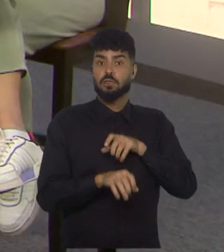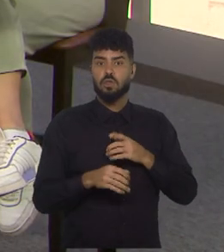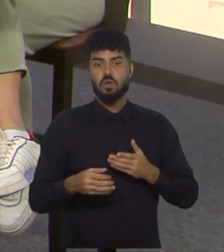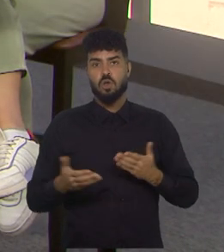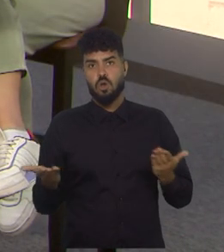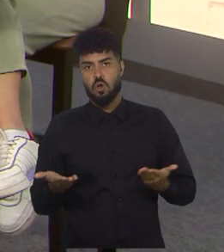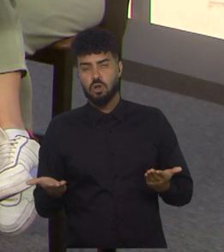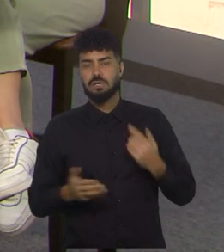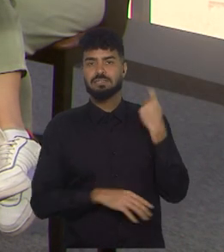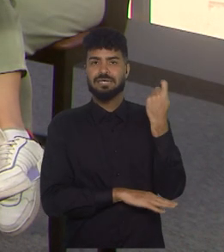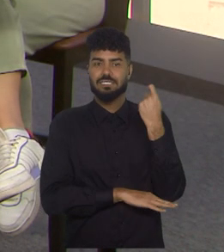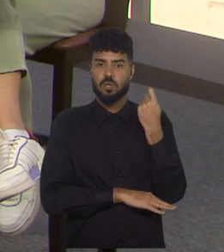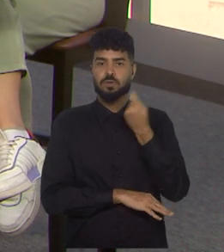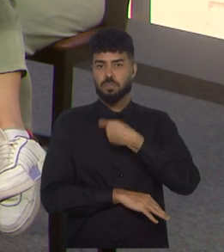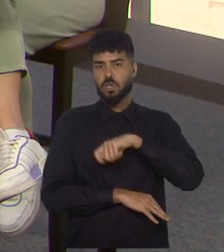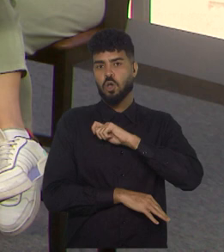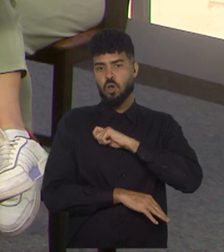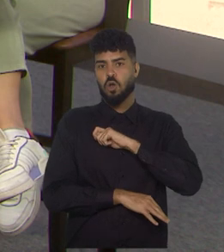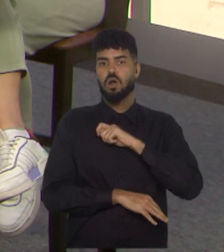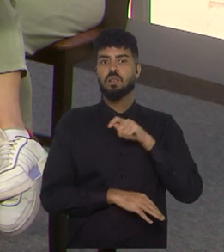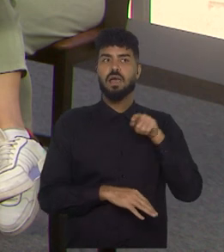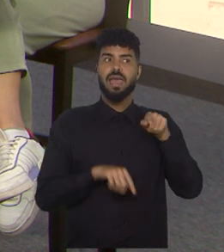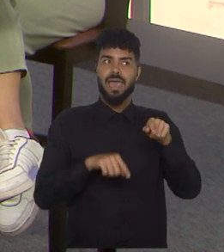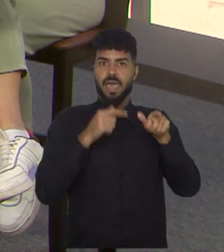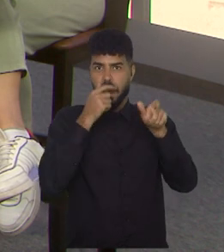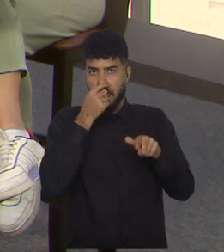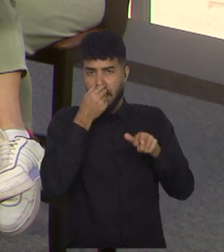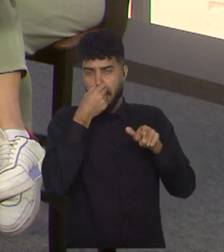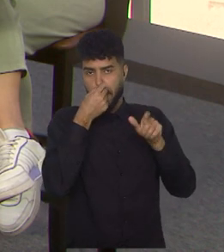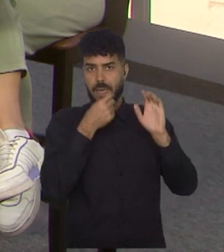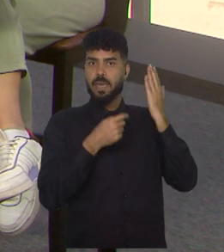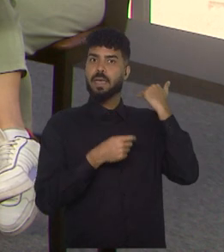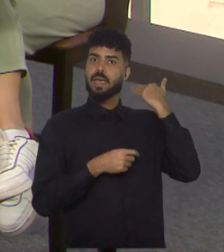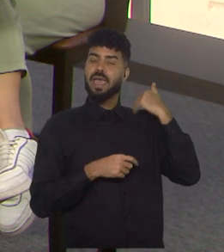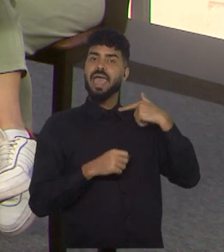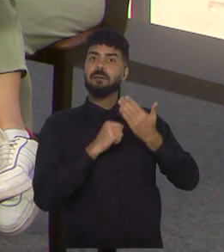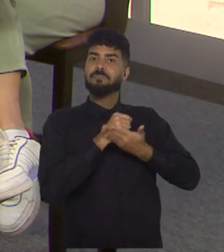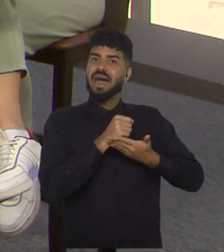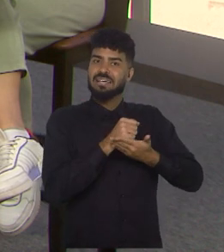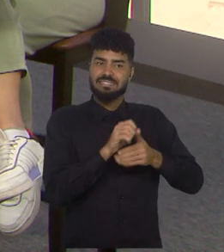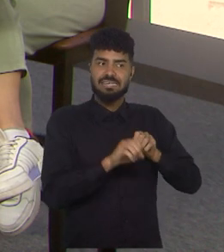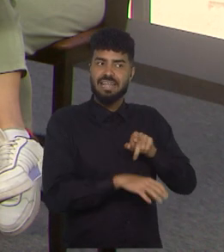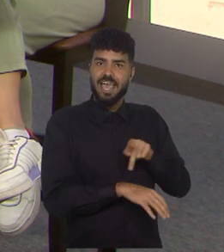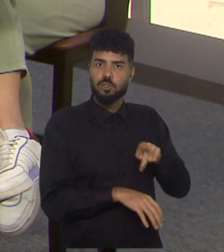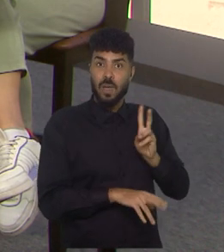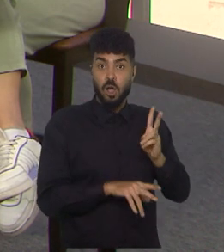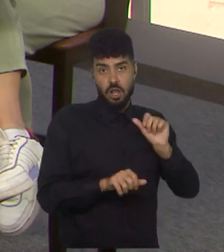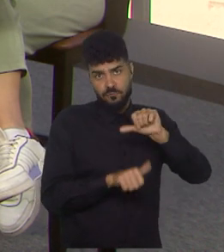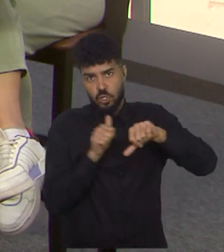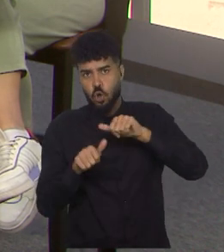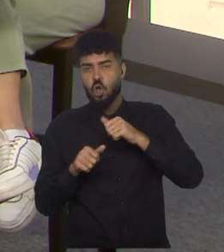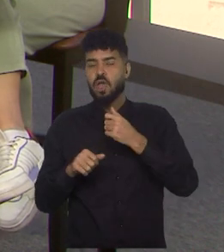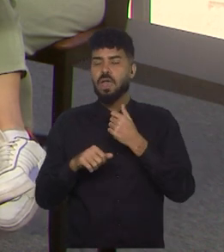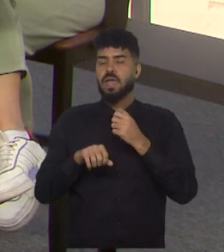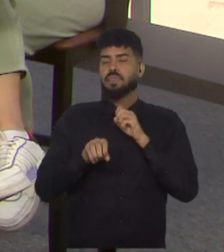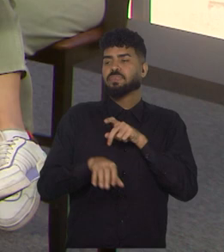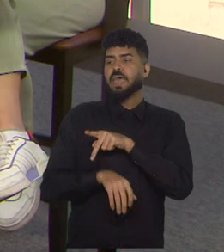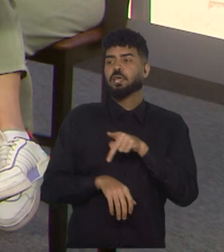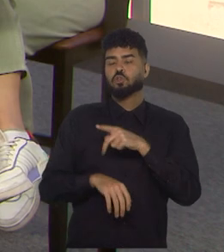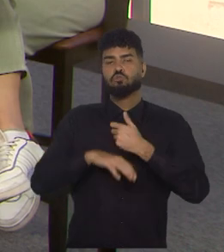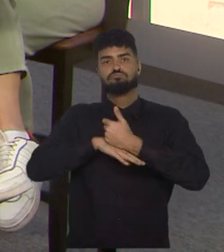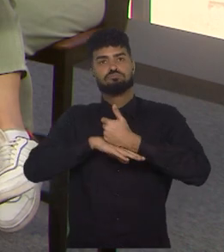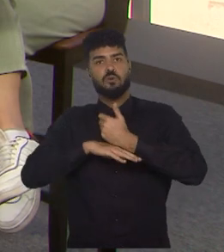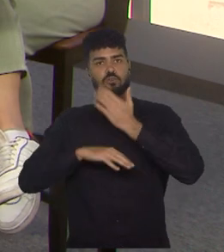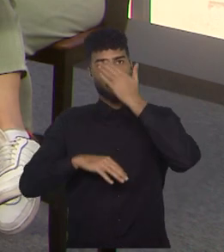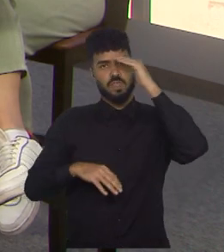atual da seleção espanhola. Ele foi o técnico da base também. Então, isso tudo gerou a Espanha